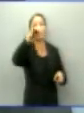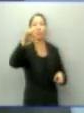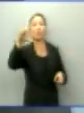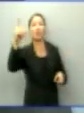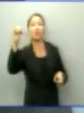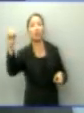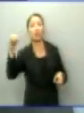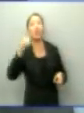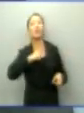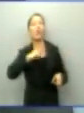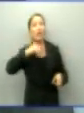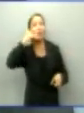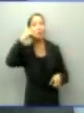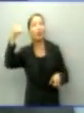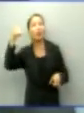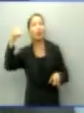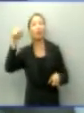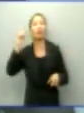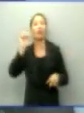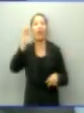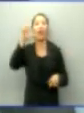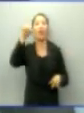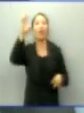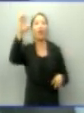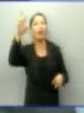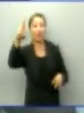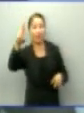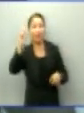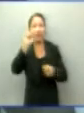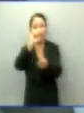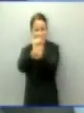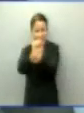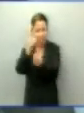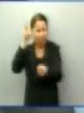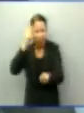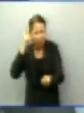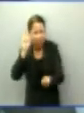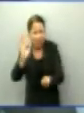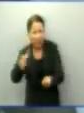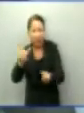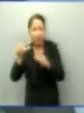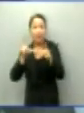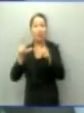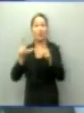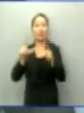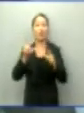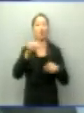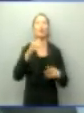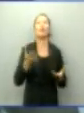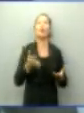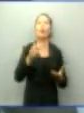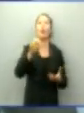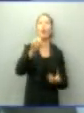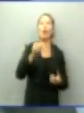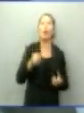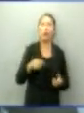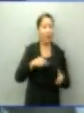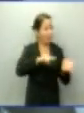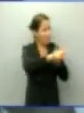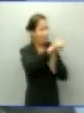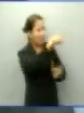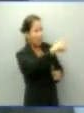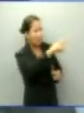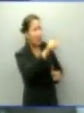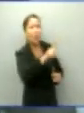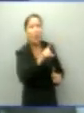telefônica lícita, via Éder, Moraes e Silvio. O Silvio está na sua campanha? O Silvio está na sua campanha? O